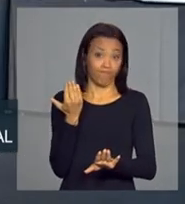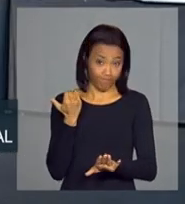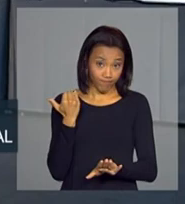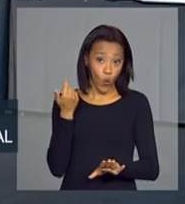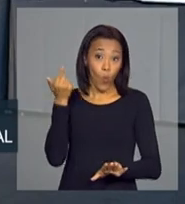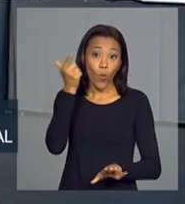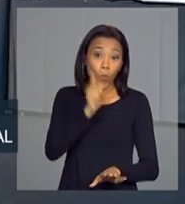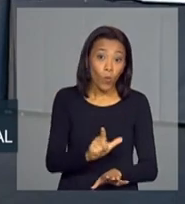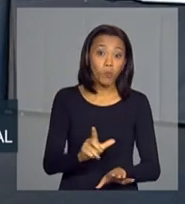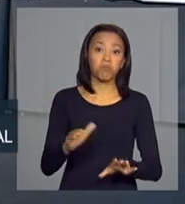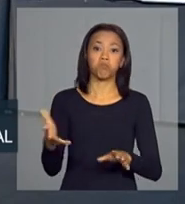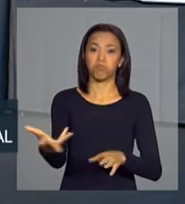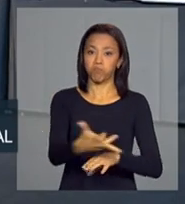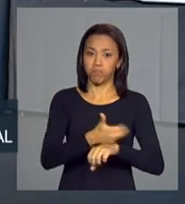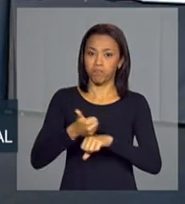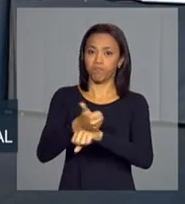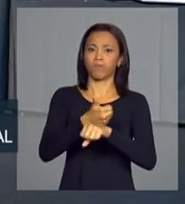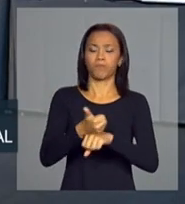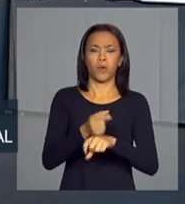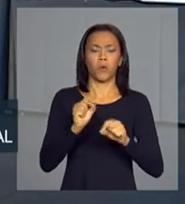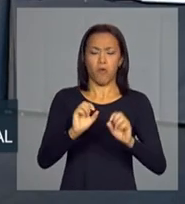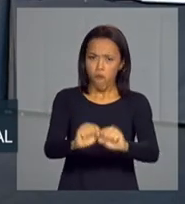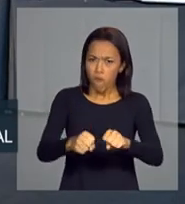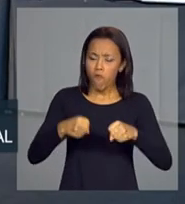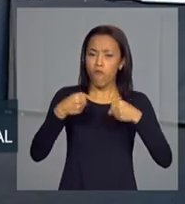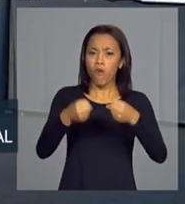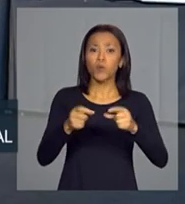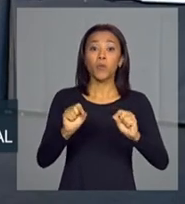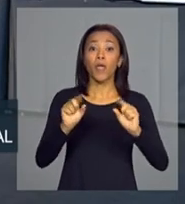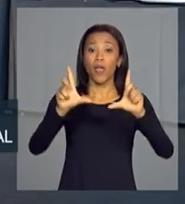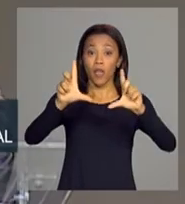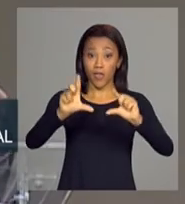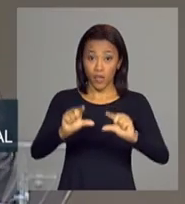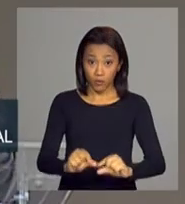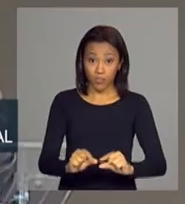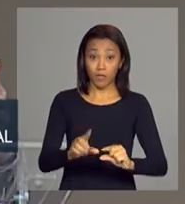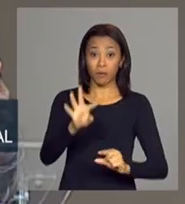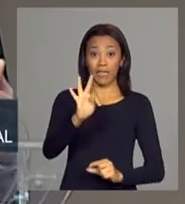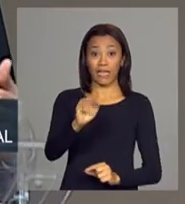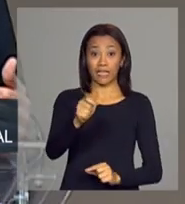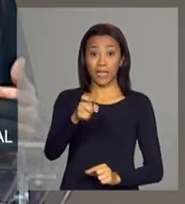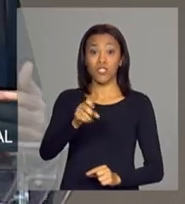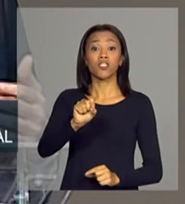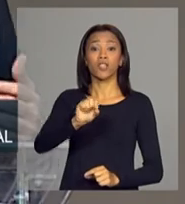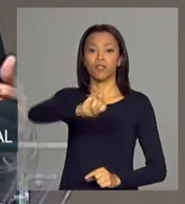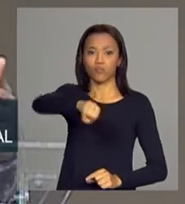qualitativo extraordinário, uma forte redução da taxa de juros,